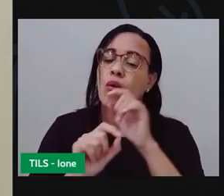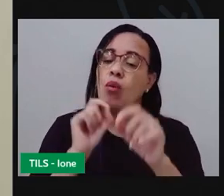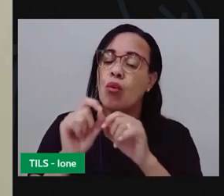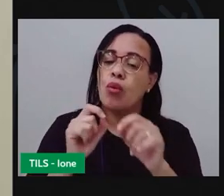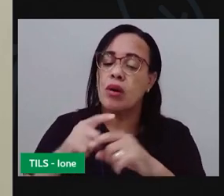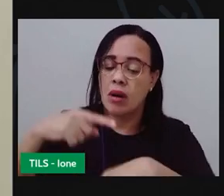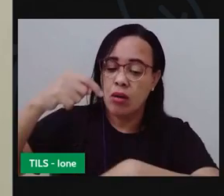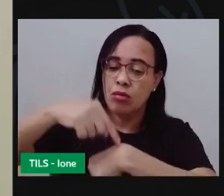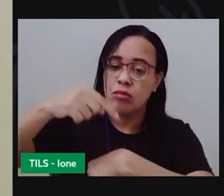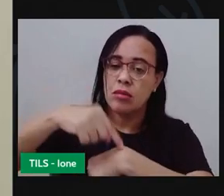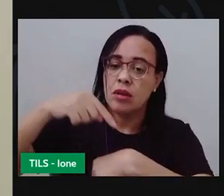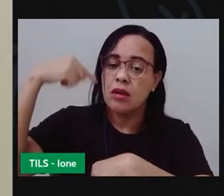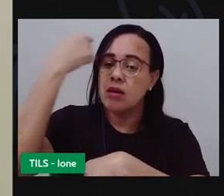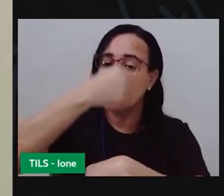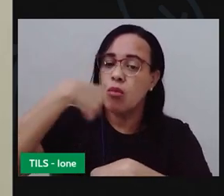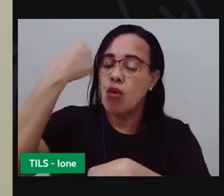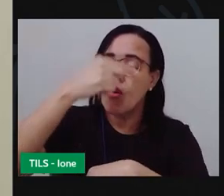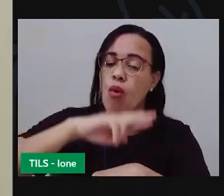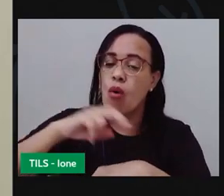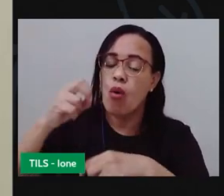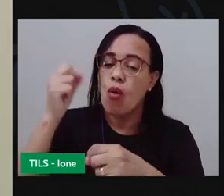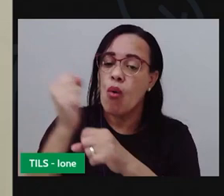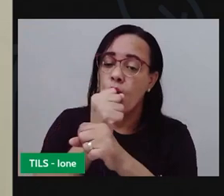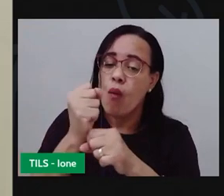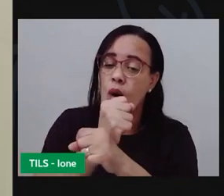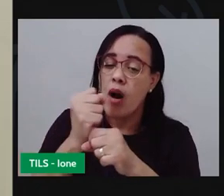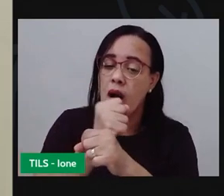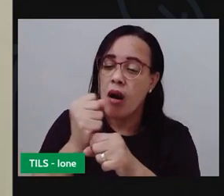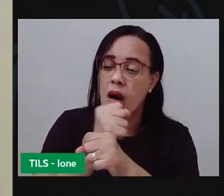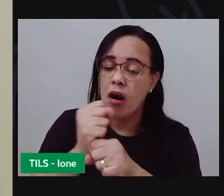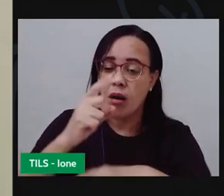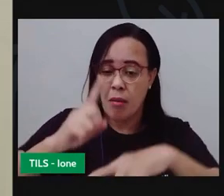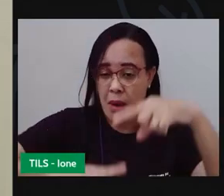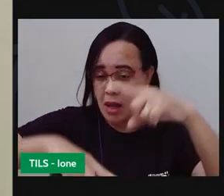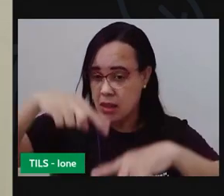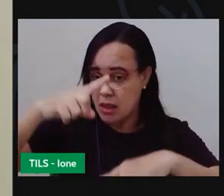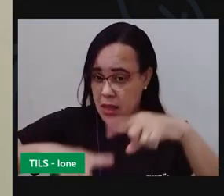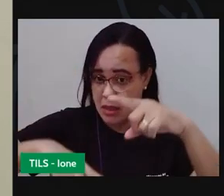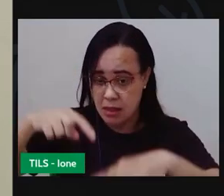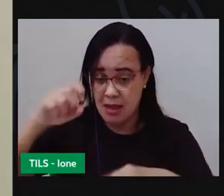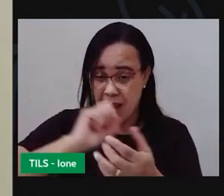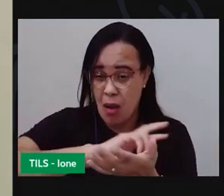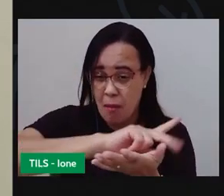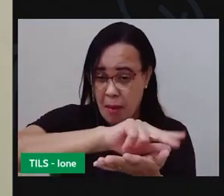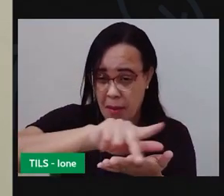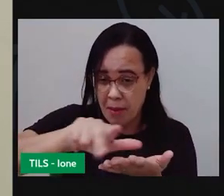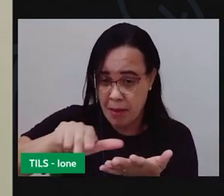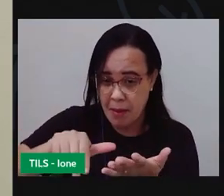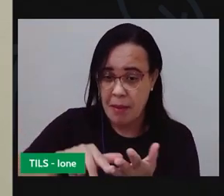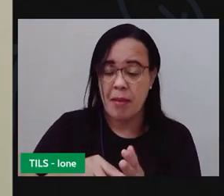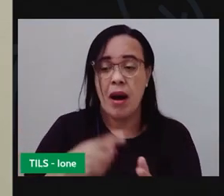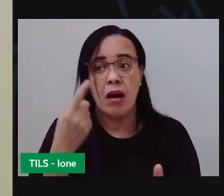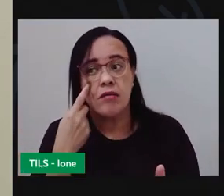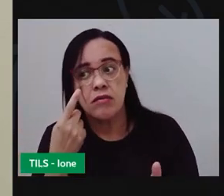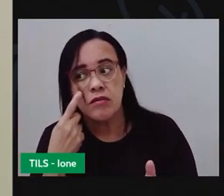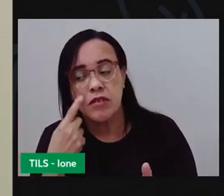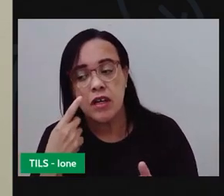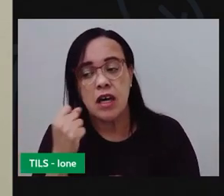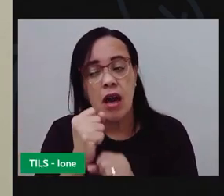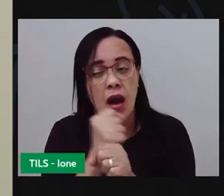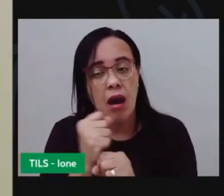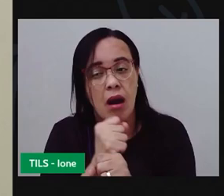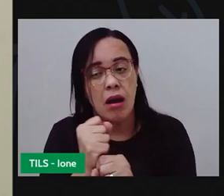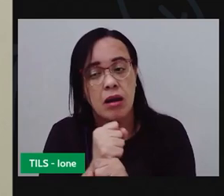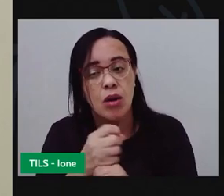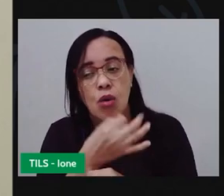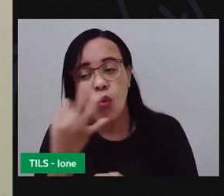decomposição de diferentes materiais você vai registrar aí no seu caderno o tempo que